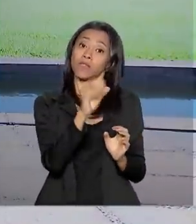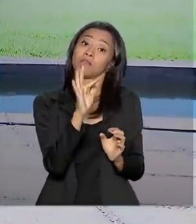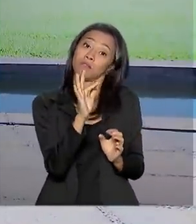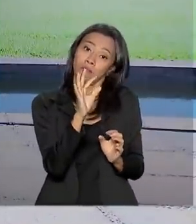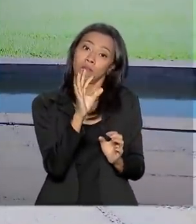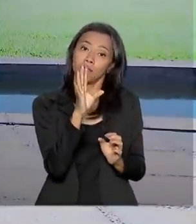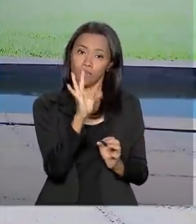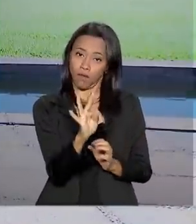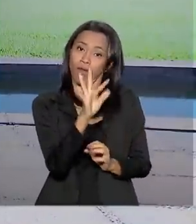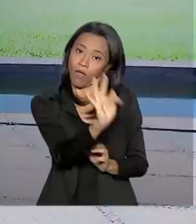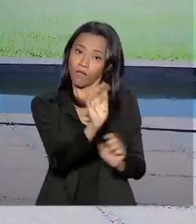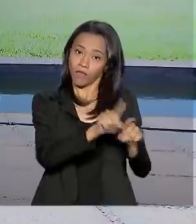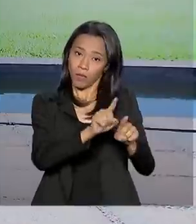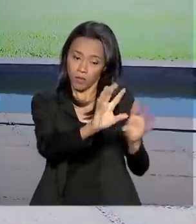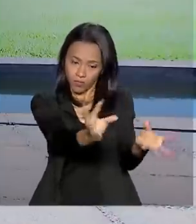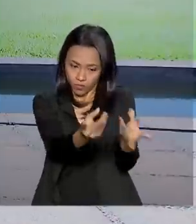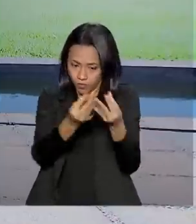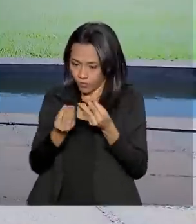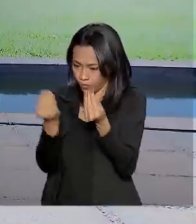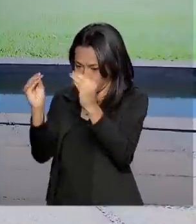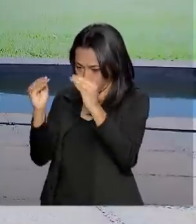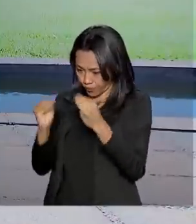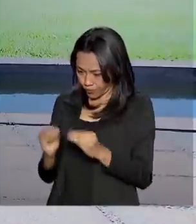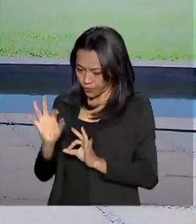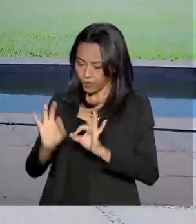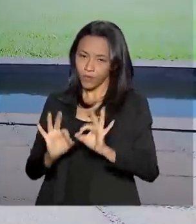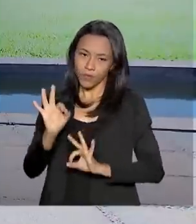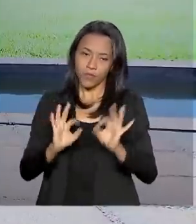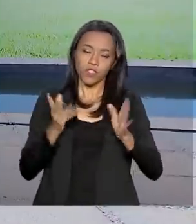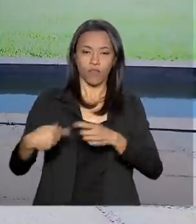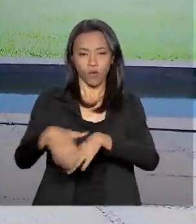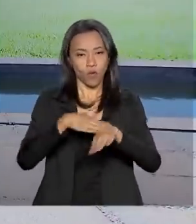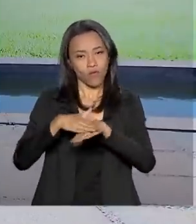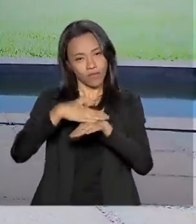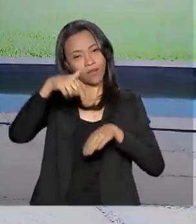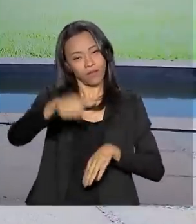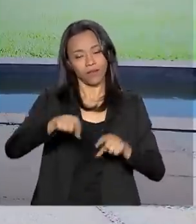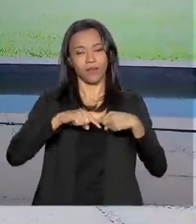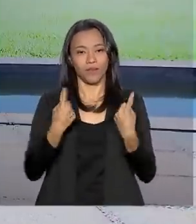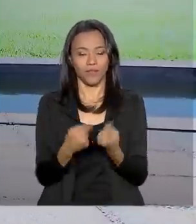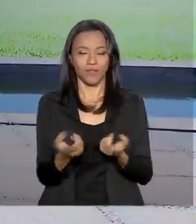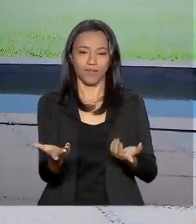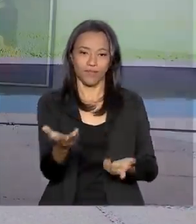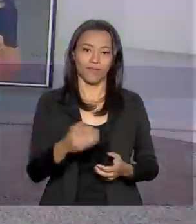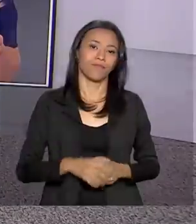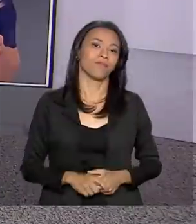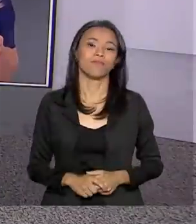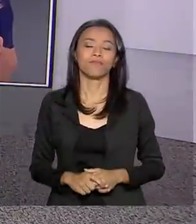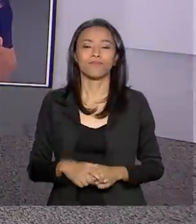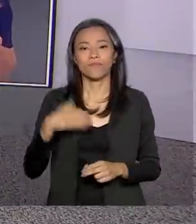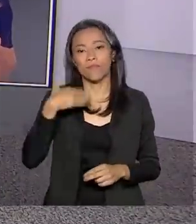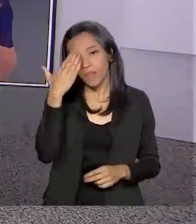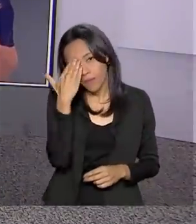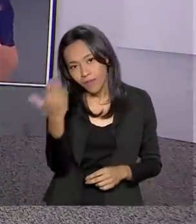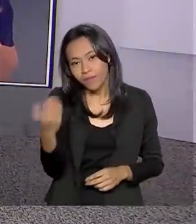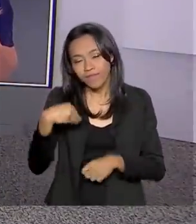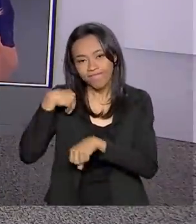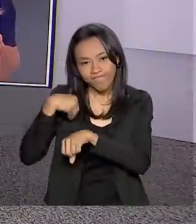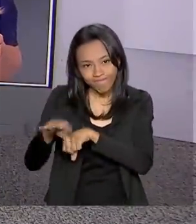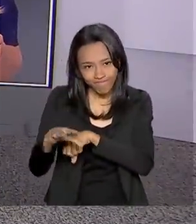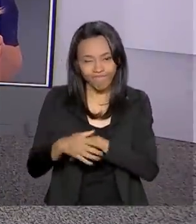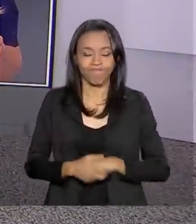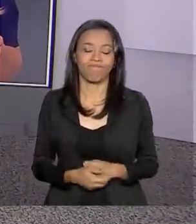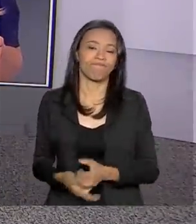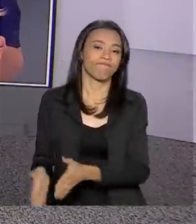e, hoje, elas já começaram a ser discutidas aqui na reunião. Volto com você no estúdio, Carla. Obrigada pelas suas informações.